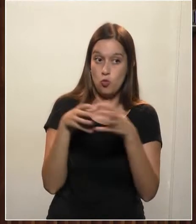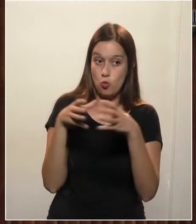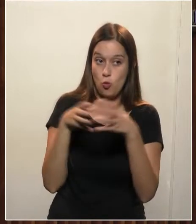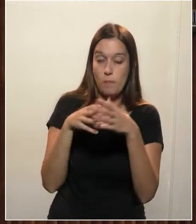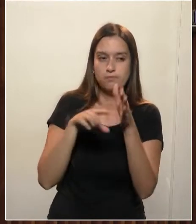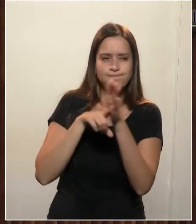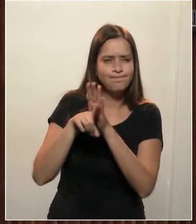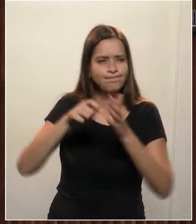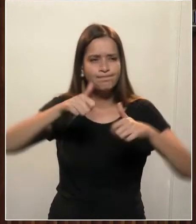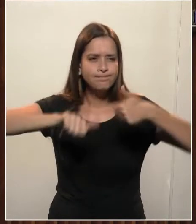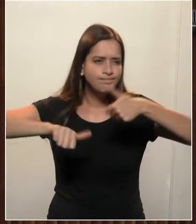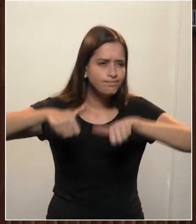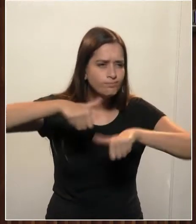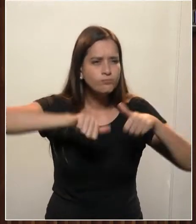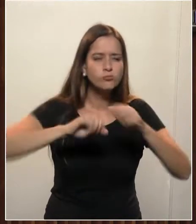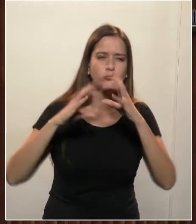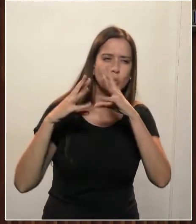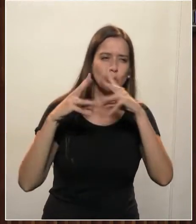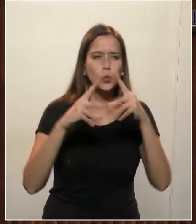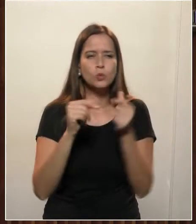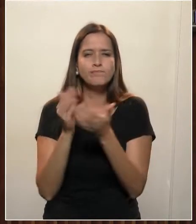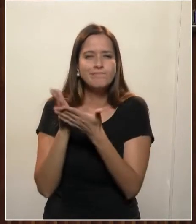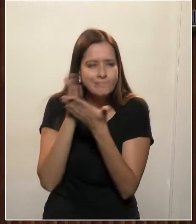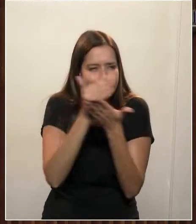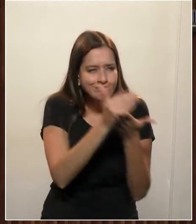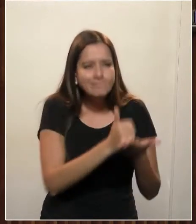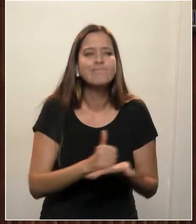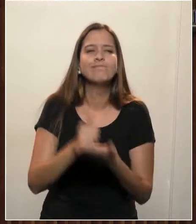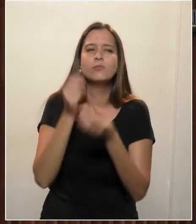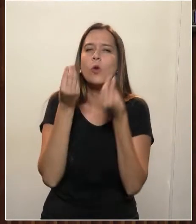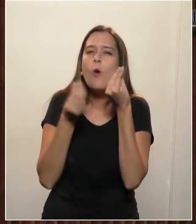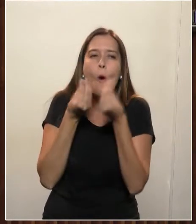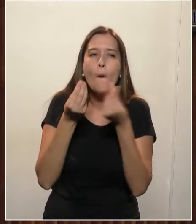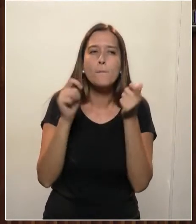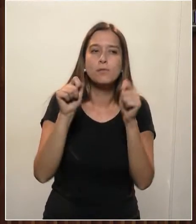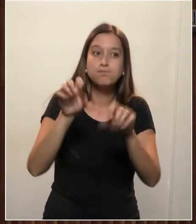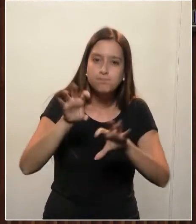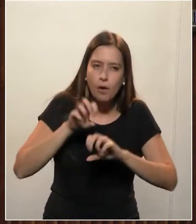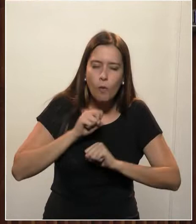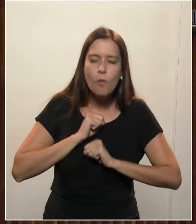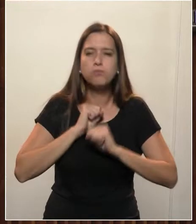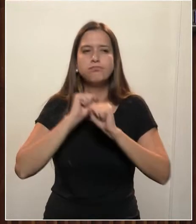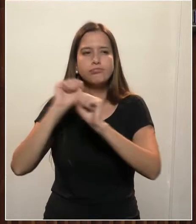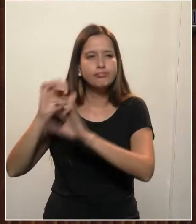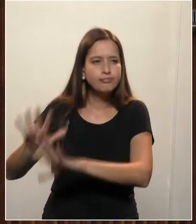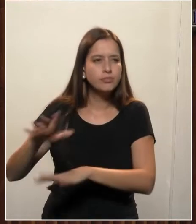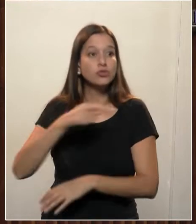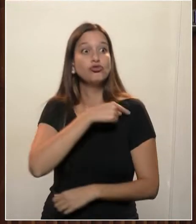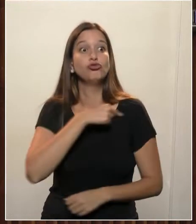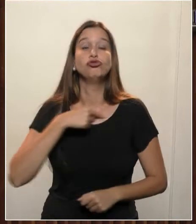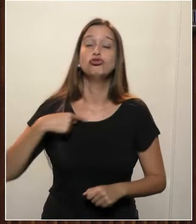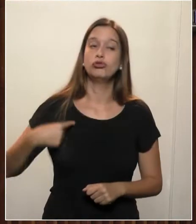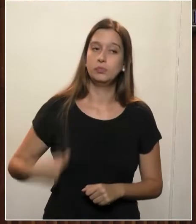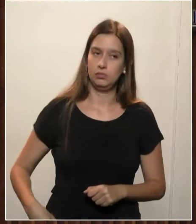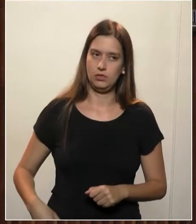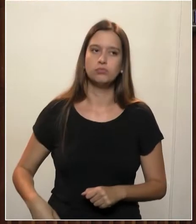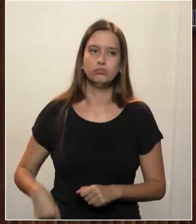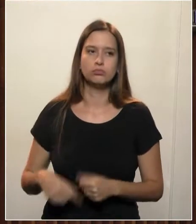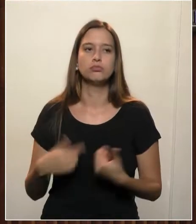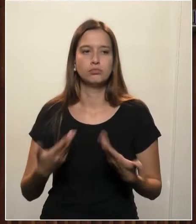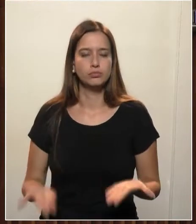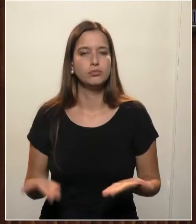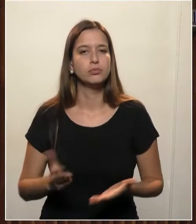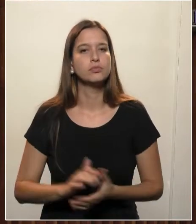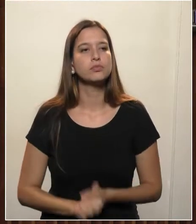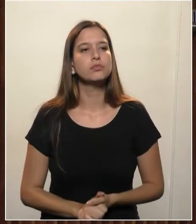dados epidemiológicos e estatísticos da epidemia na China. E eles